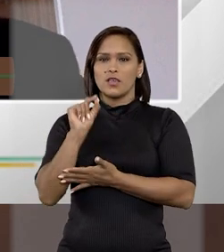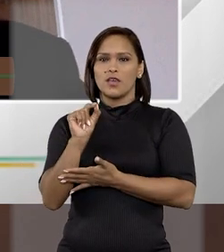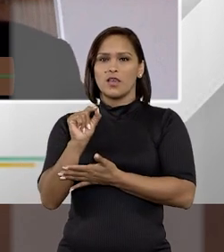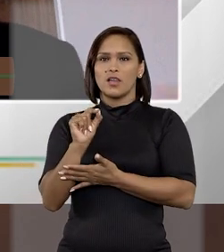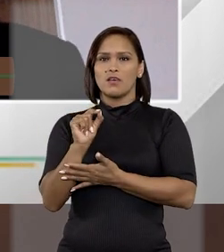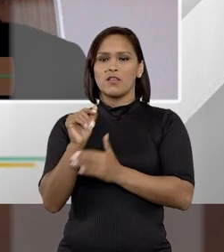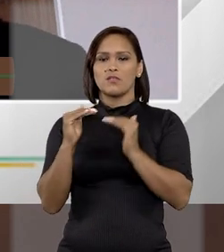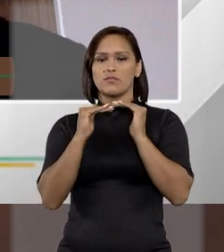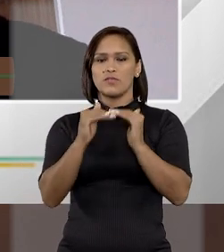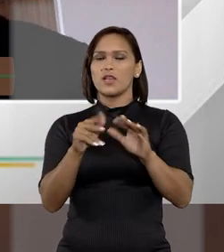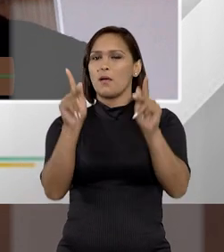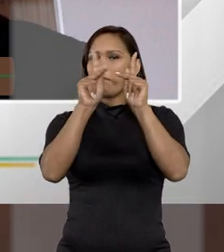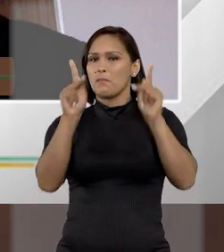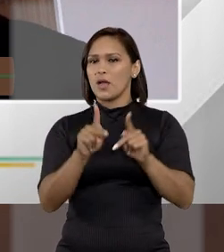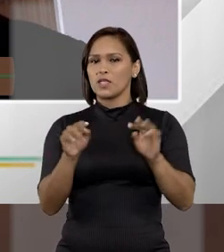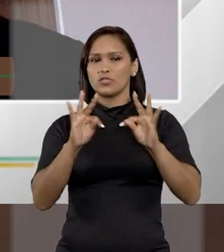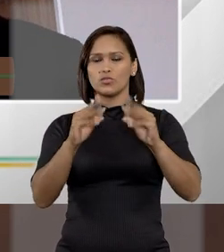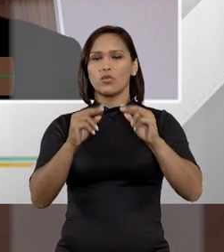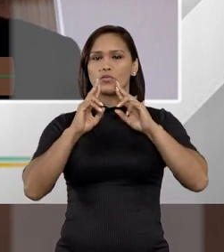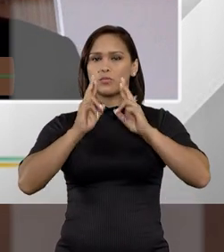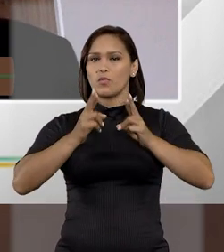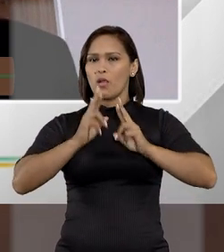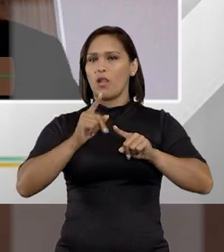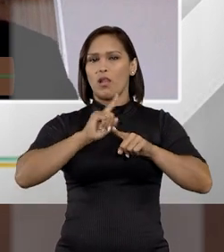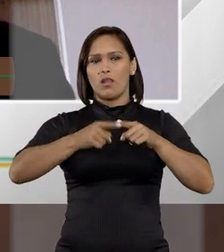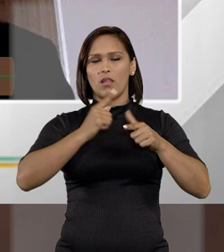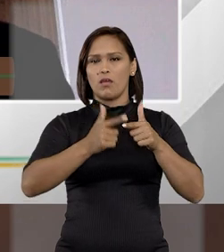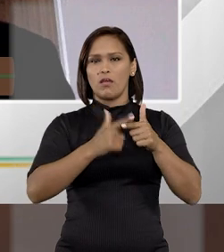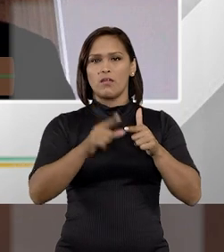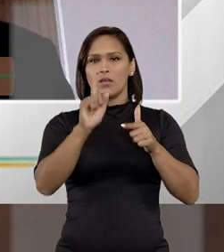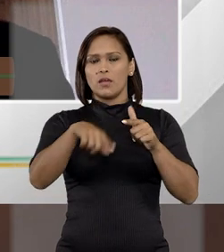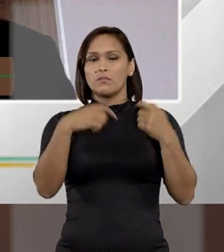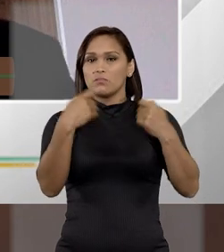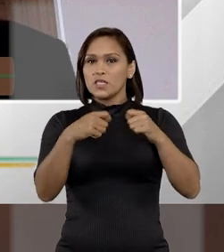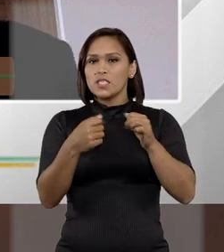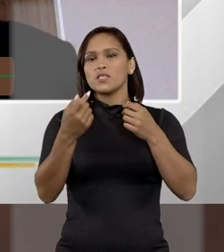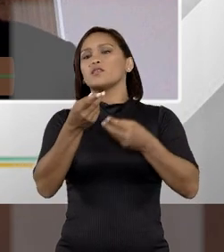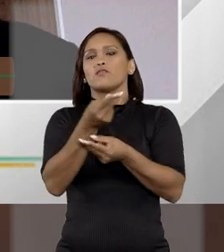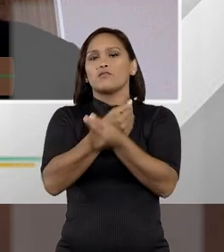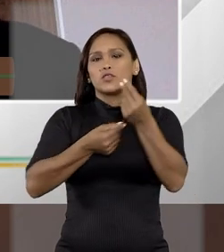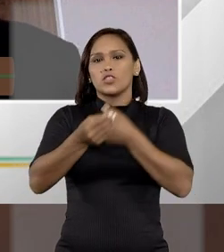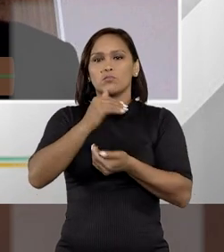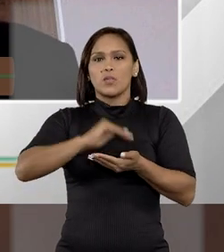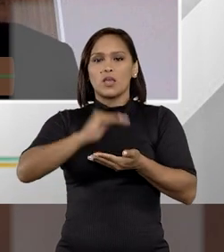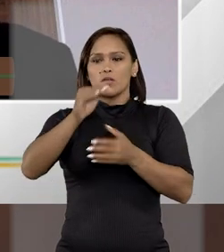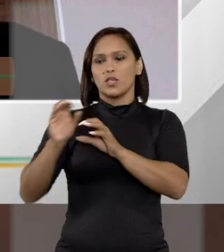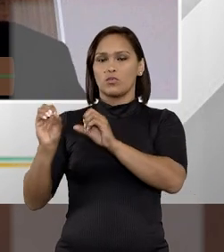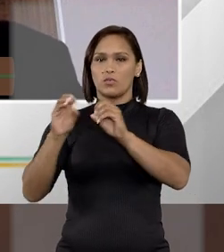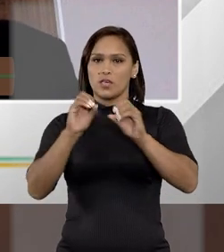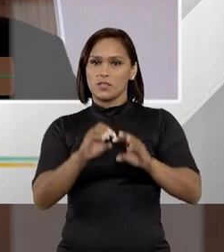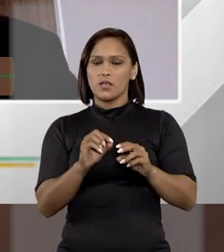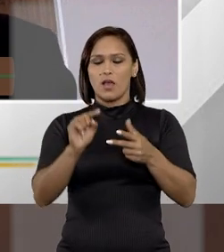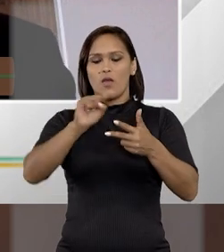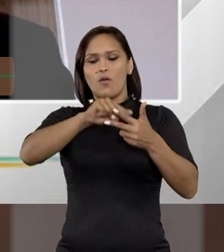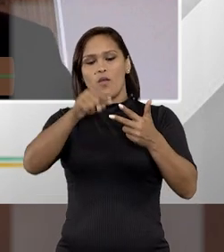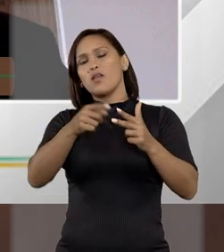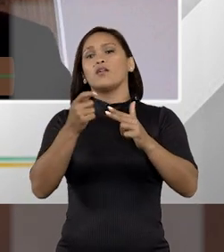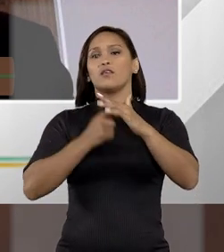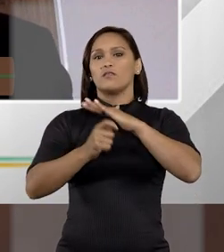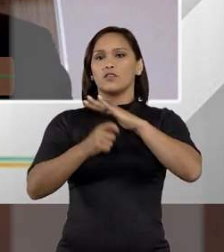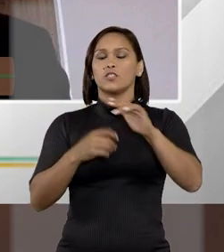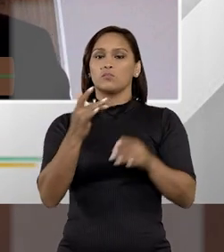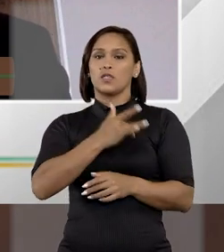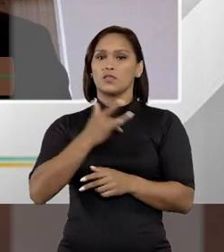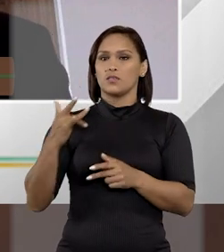ela vai ser a panaceia, vai resolver todos os problemas, não. A gente sabe que precisa de investimento maciço em educação, investimento